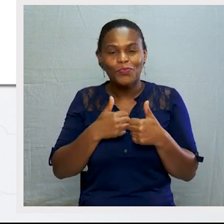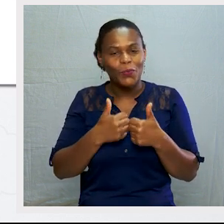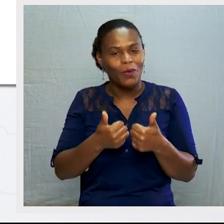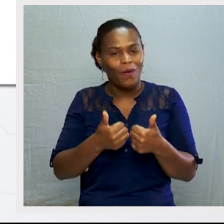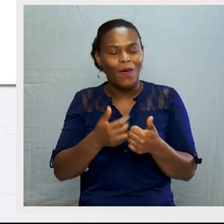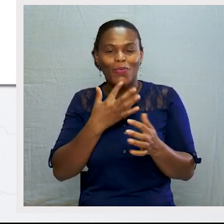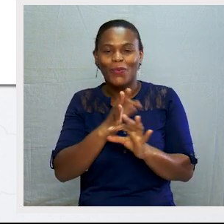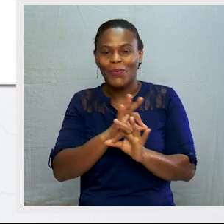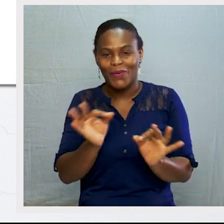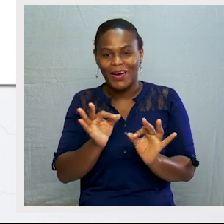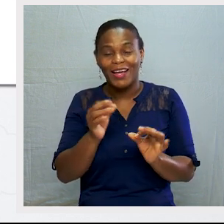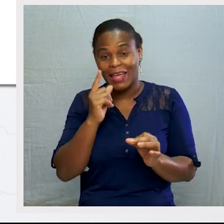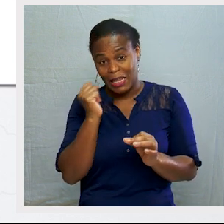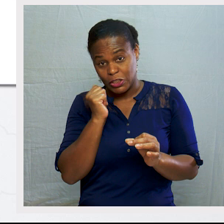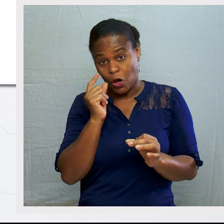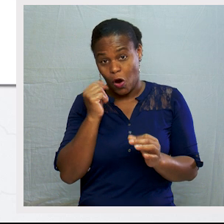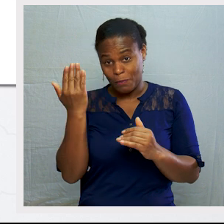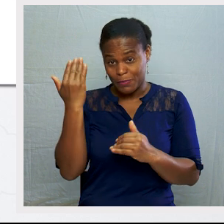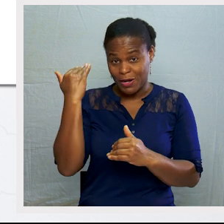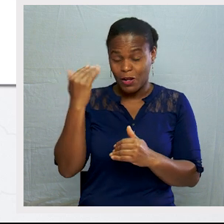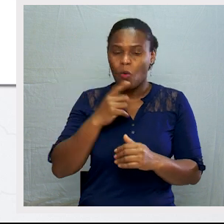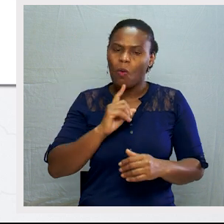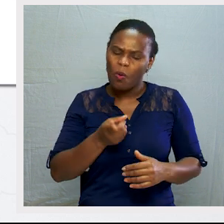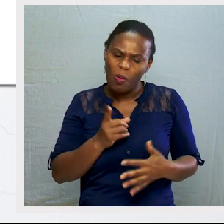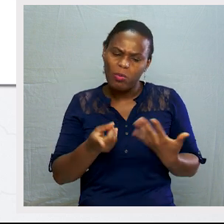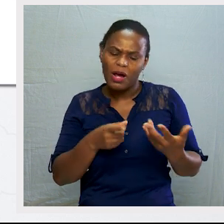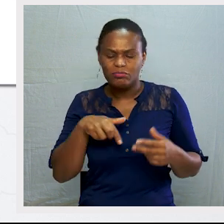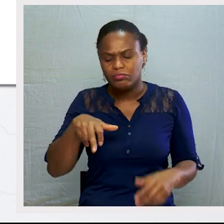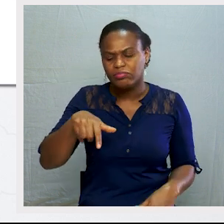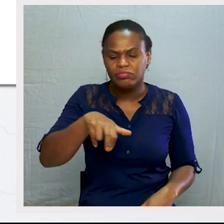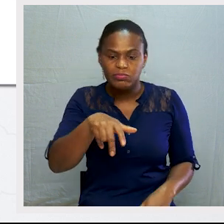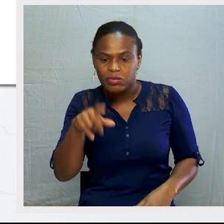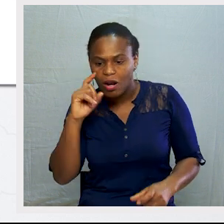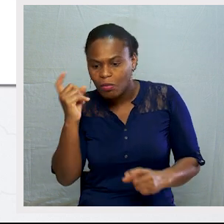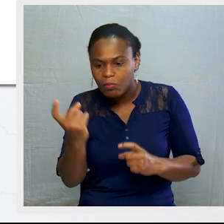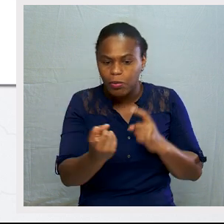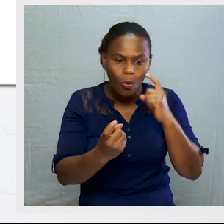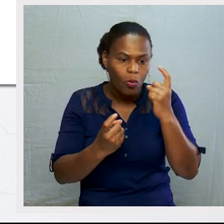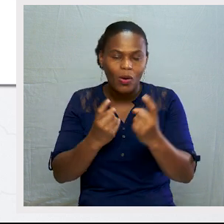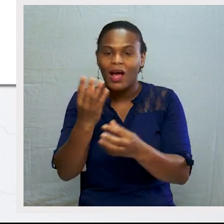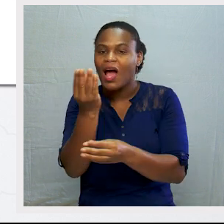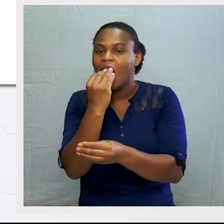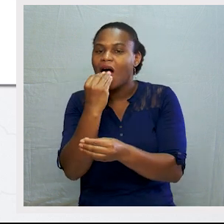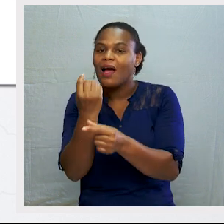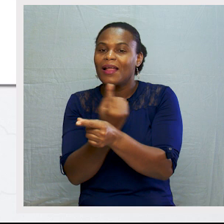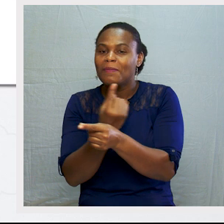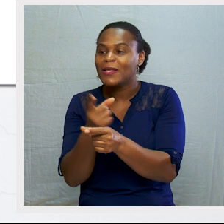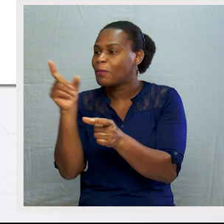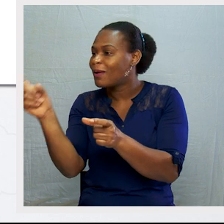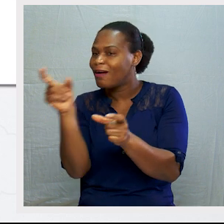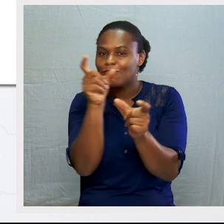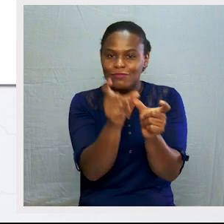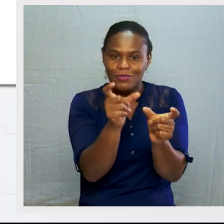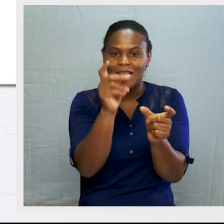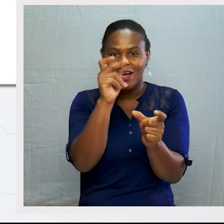Isso mesmo. Ótimo. Eles eram obrigados a deslocar-se à procura de alimentos. O